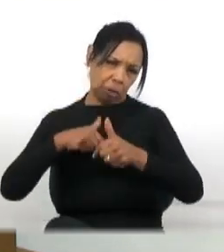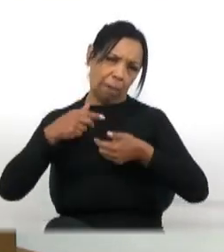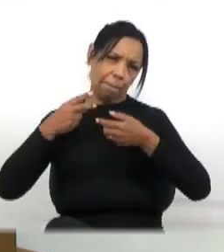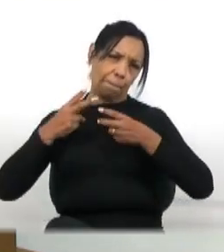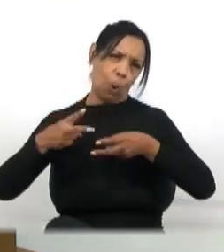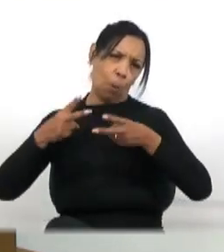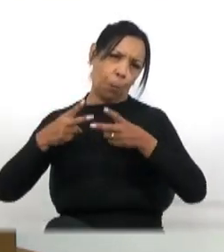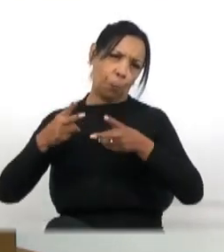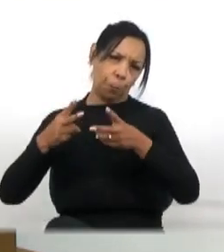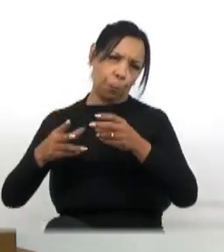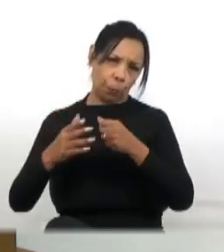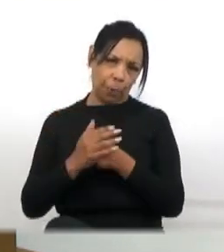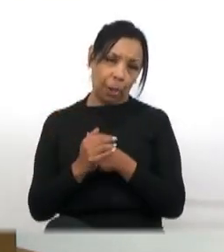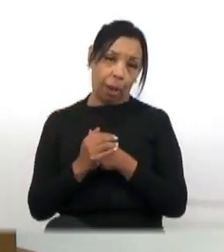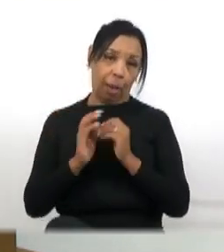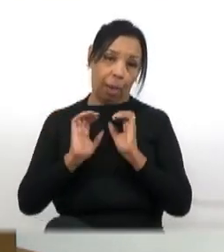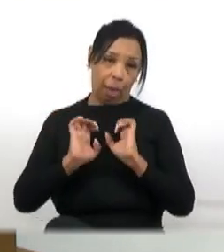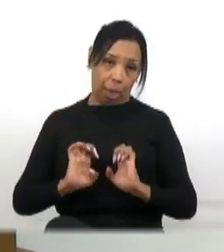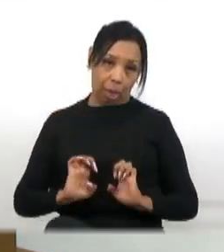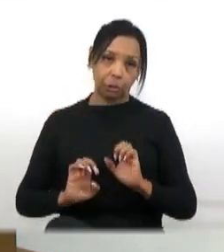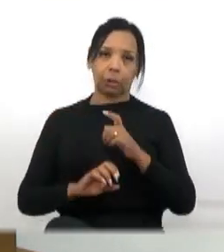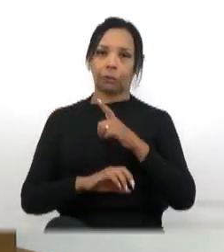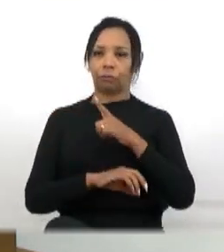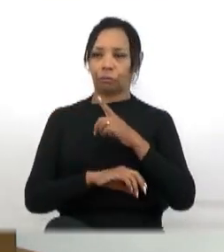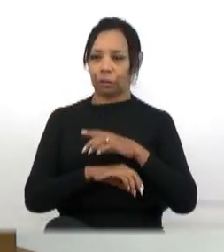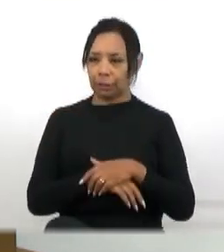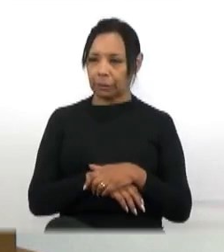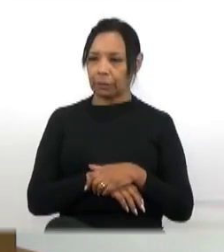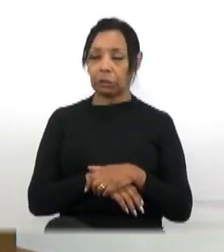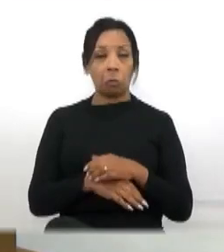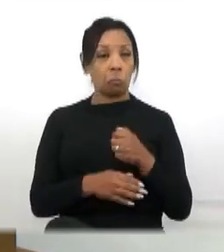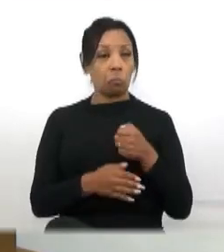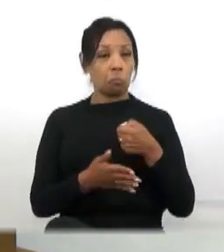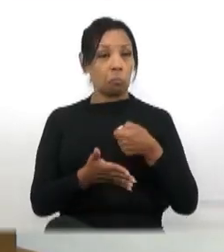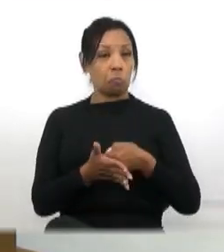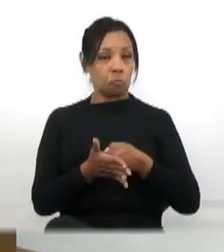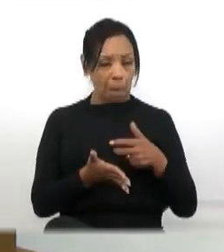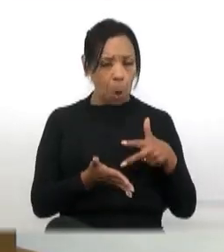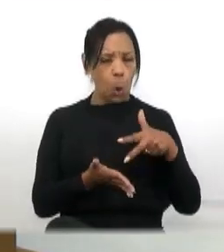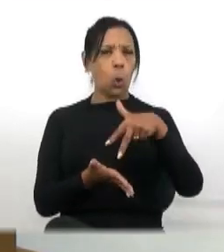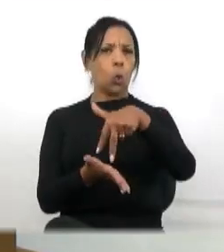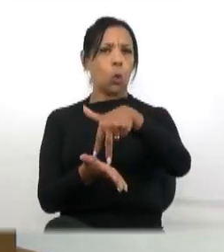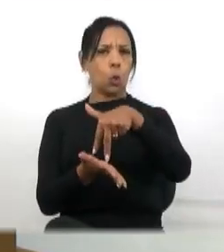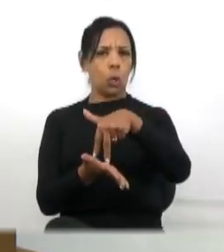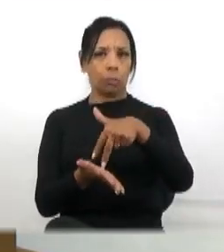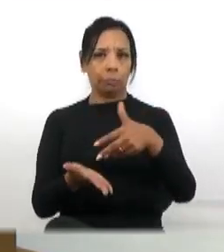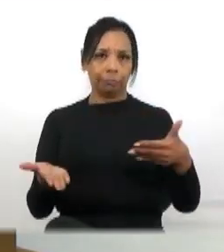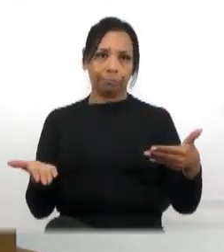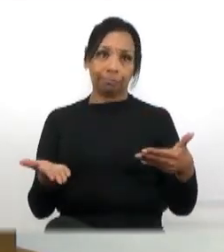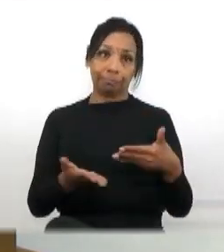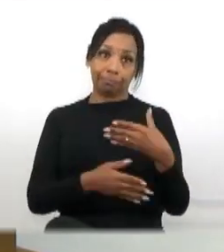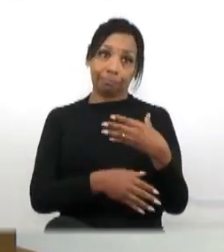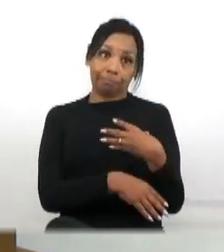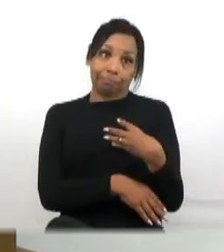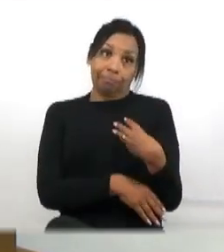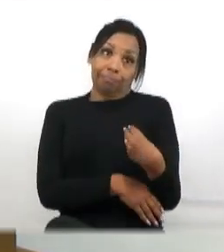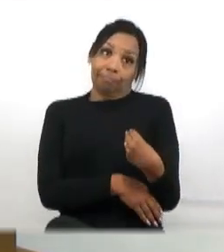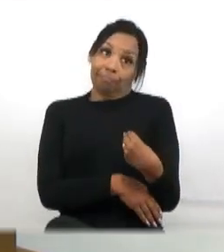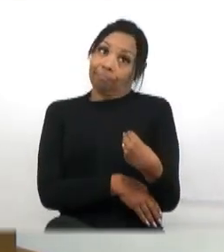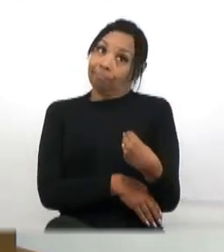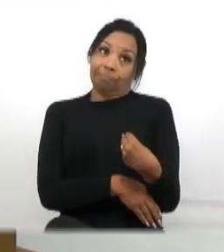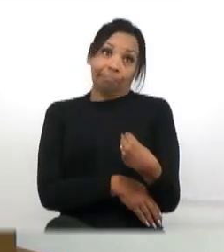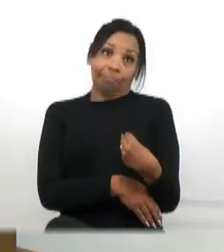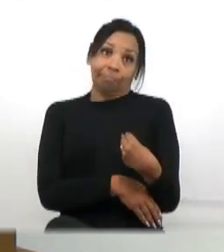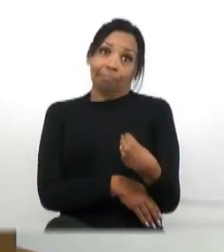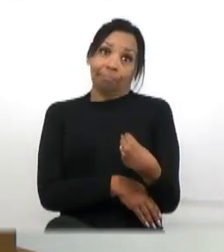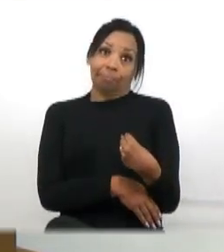tinha um pouco mais de ética, aquele antigão firme, forte, agora os filhos, rapaz, o Silvio jogava